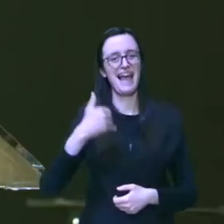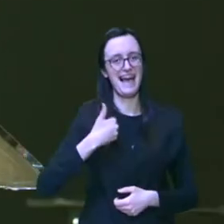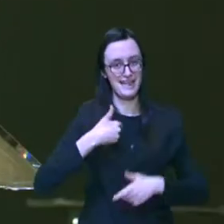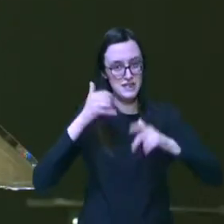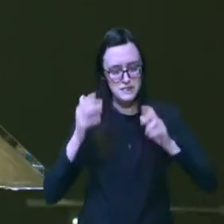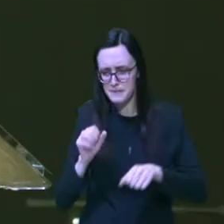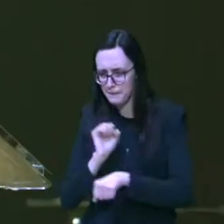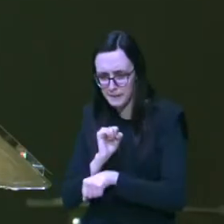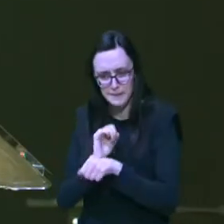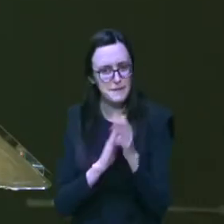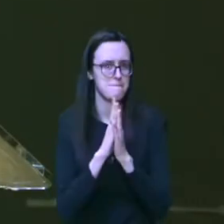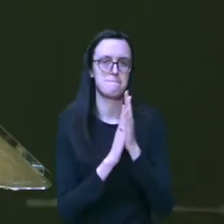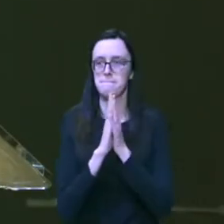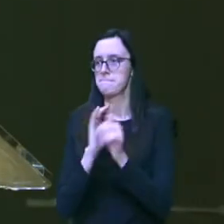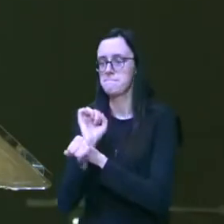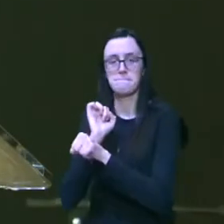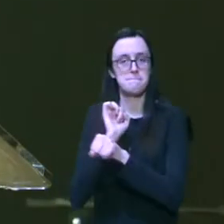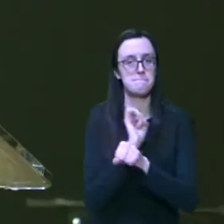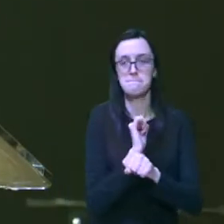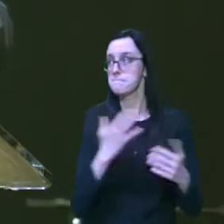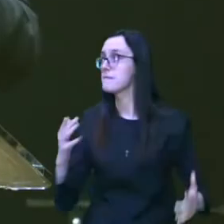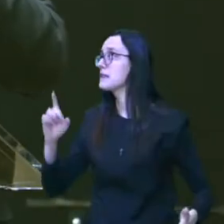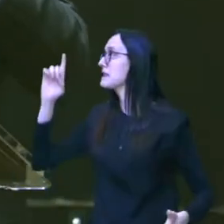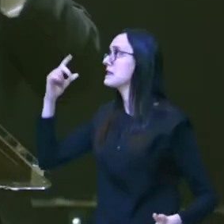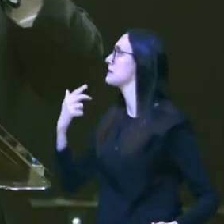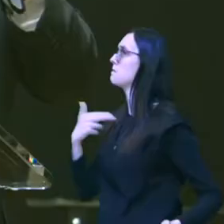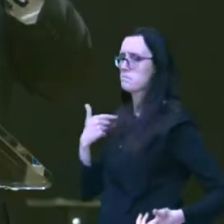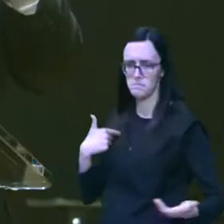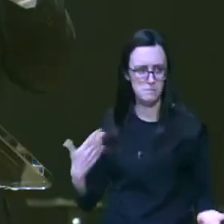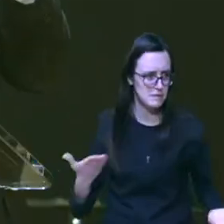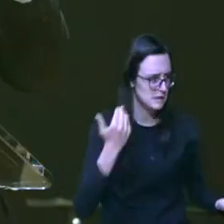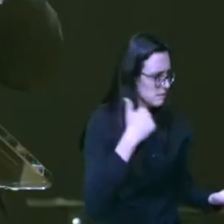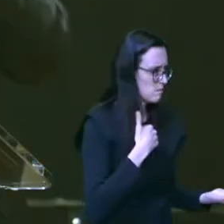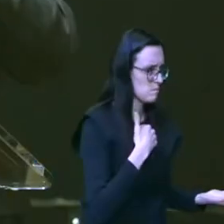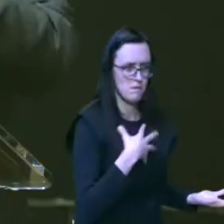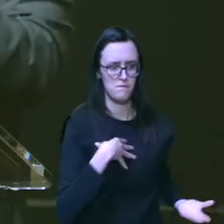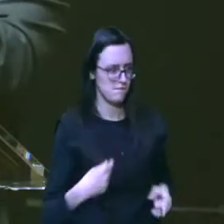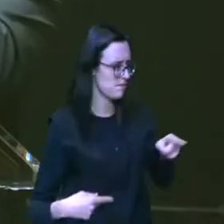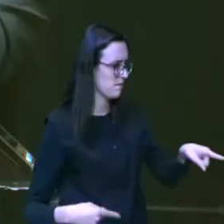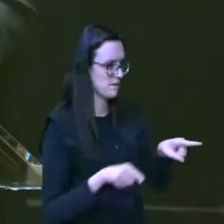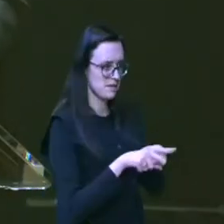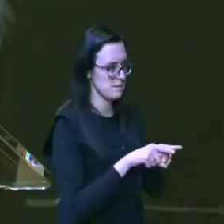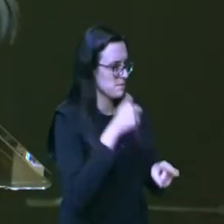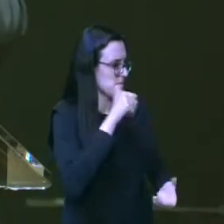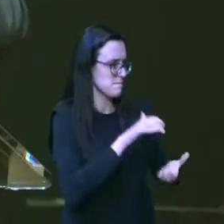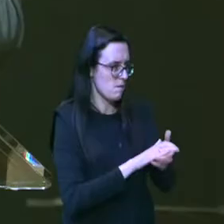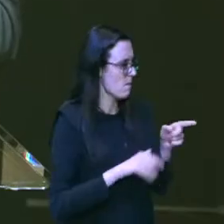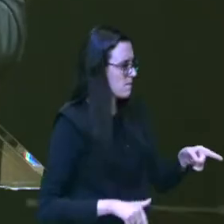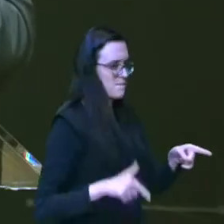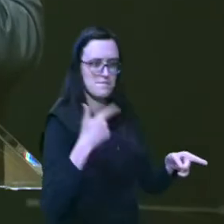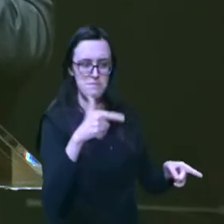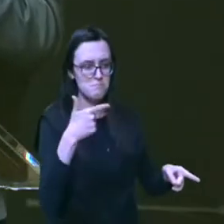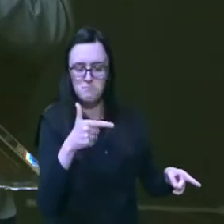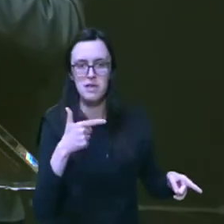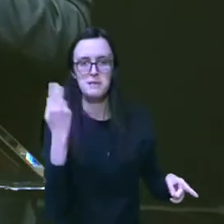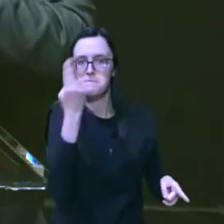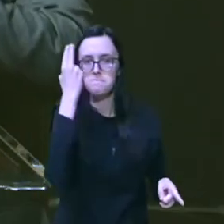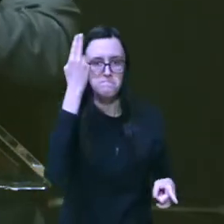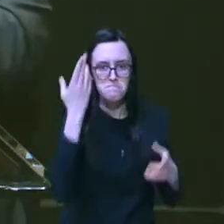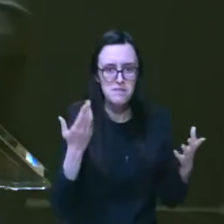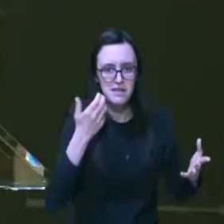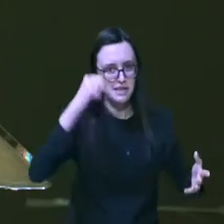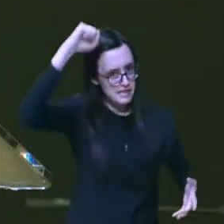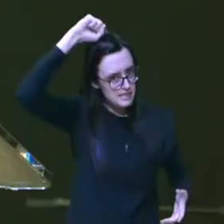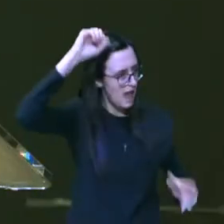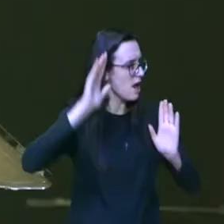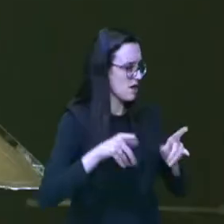na expectativa a Bíblia dizia que eles não podiam ter filhos Sara era estéreo e quando vem aquele filho é o filho da